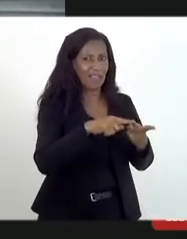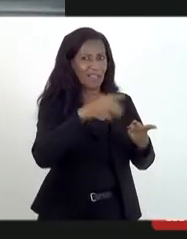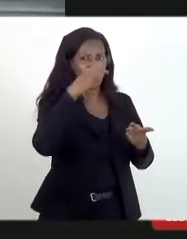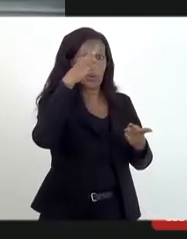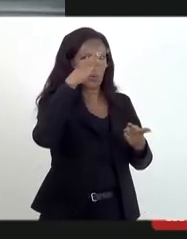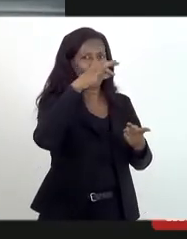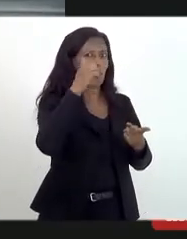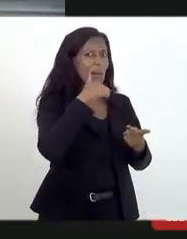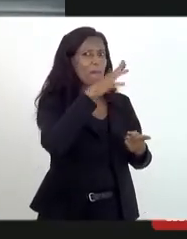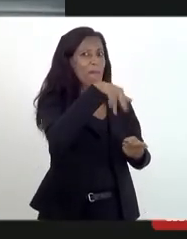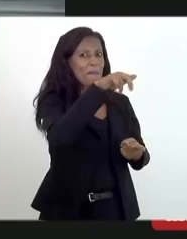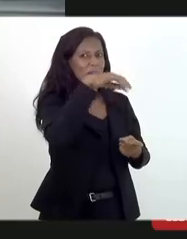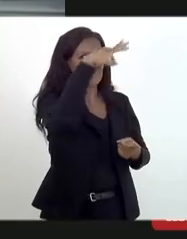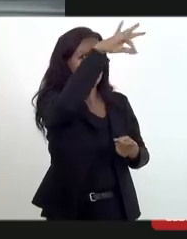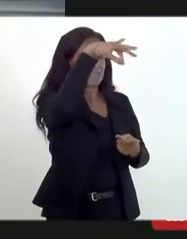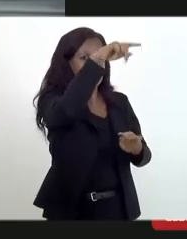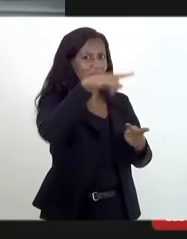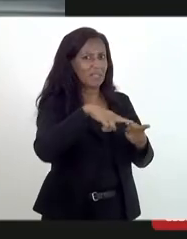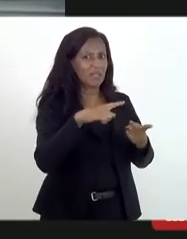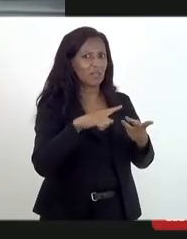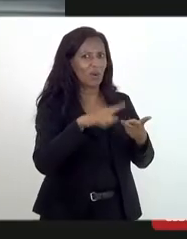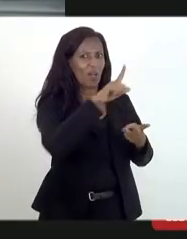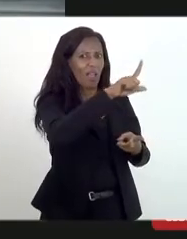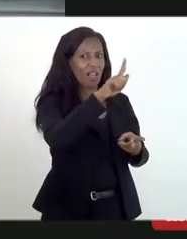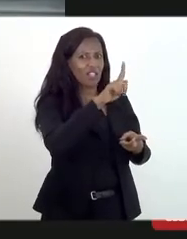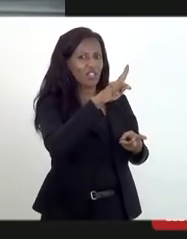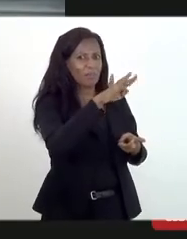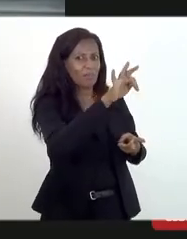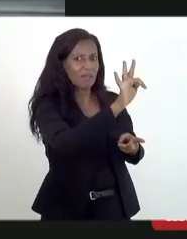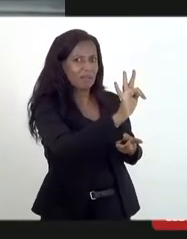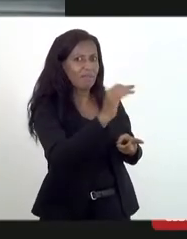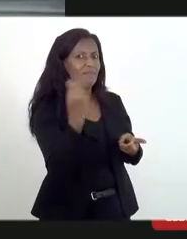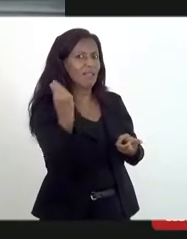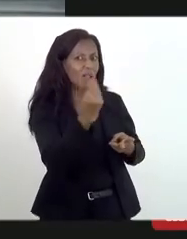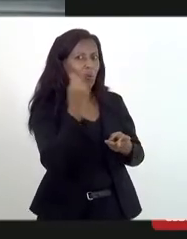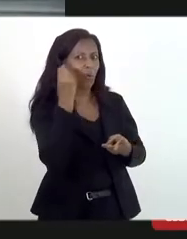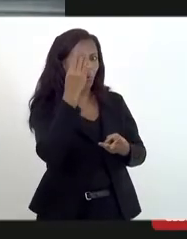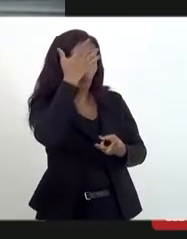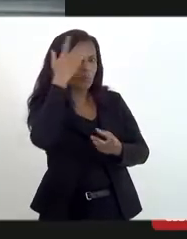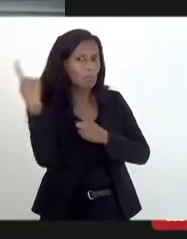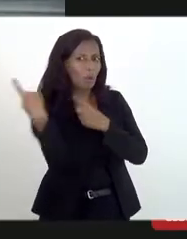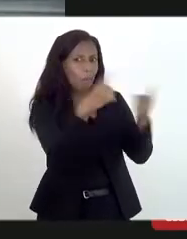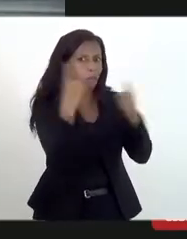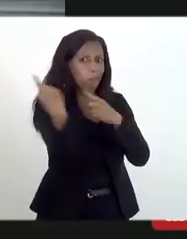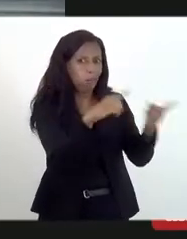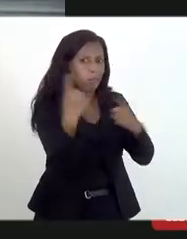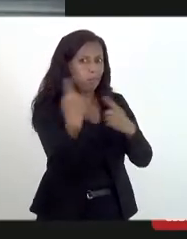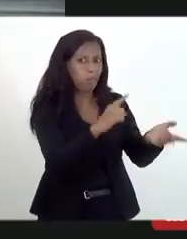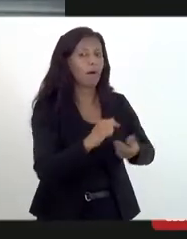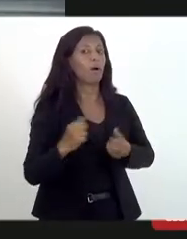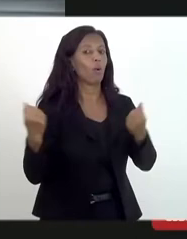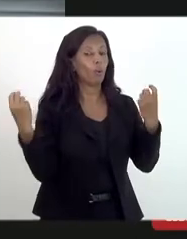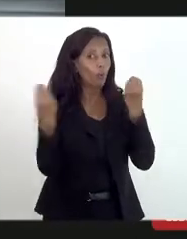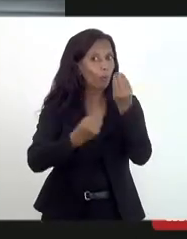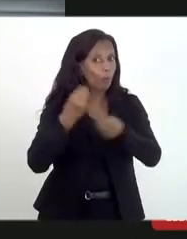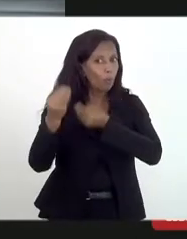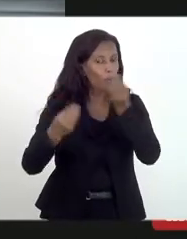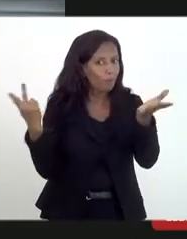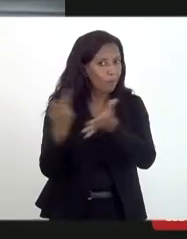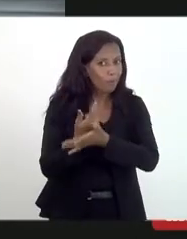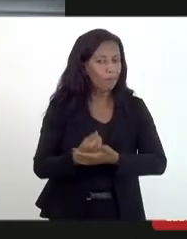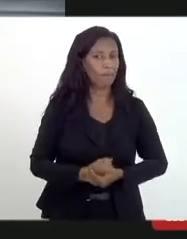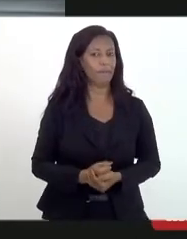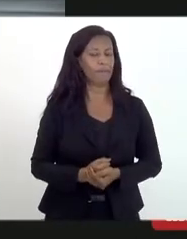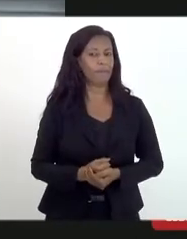LGBTQIA+. O quanto que essa pessoa não poderia vir a efetivar uma agressão.